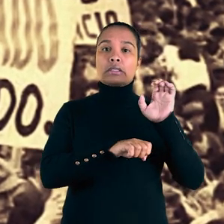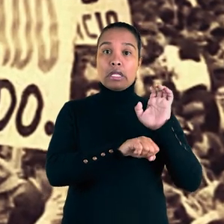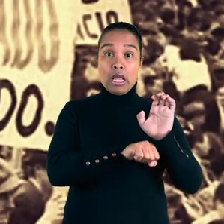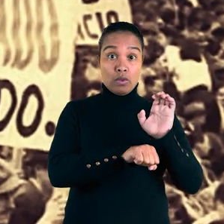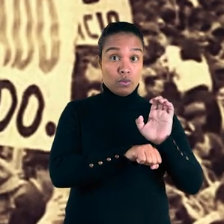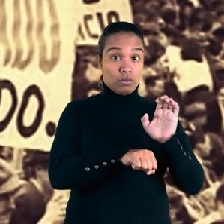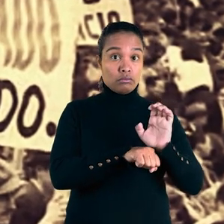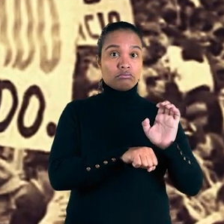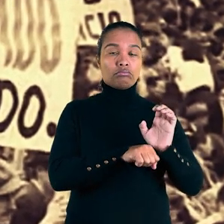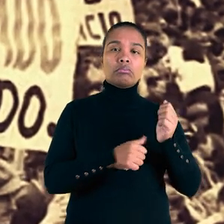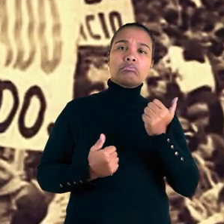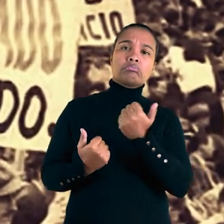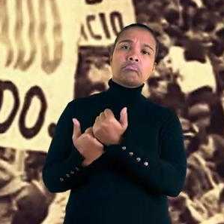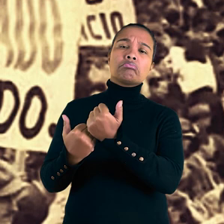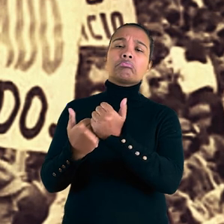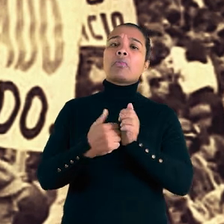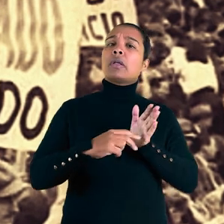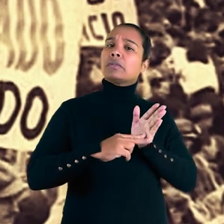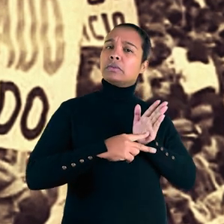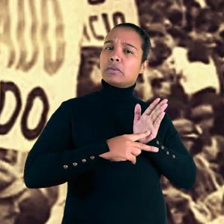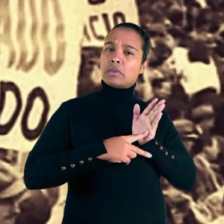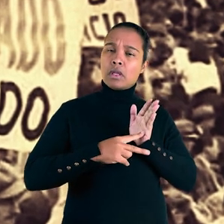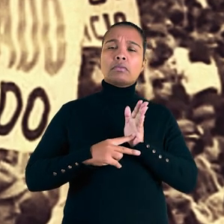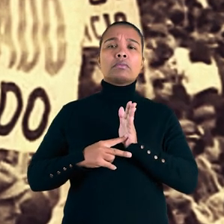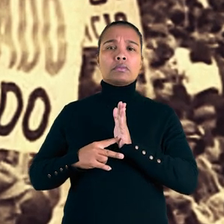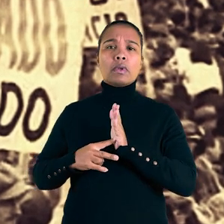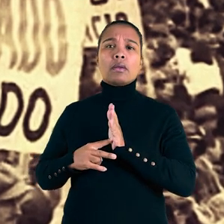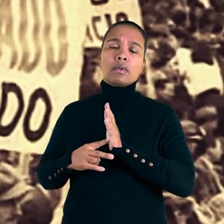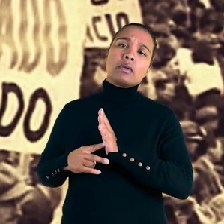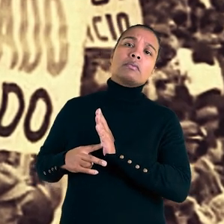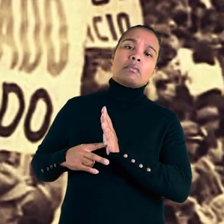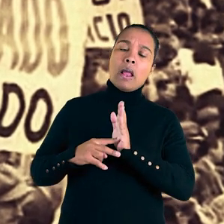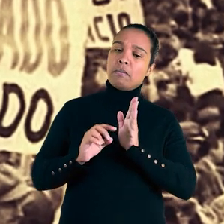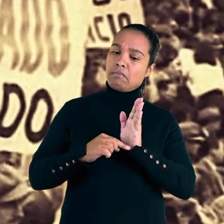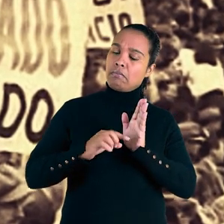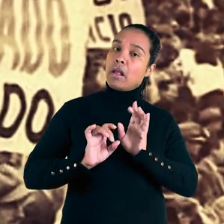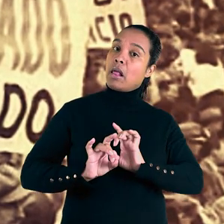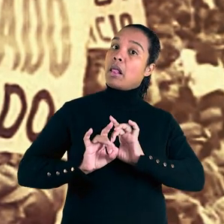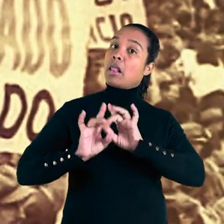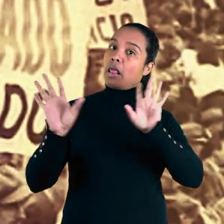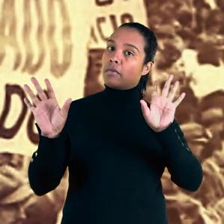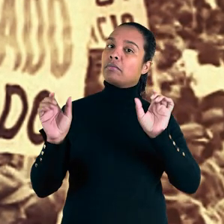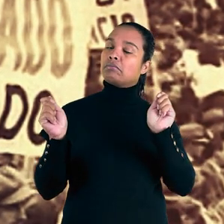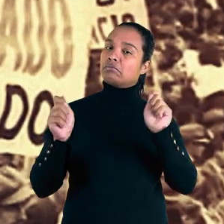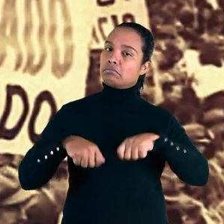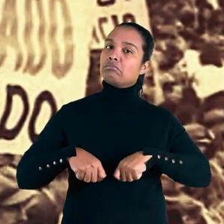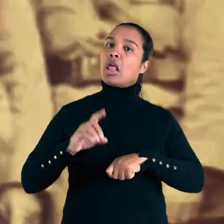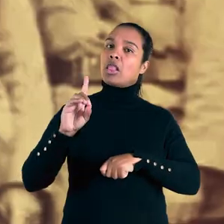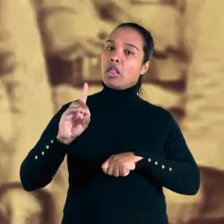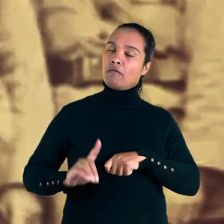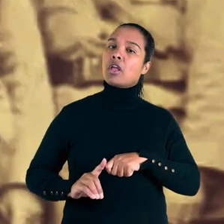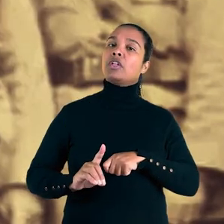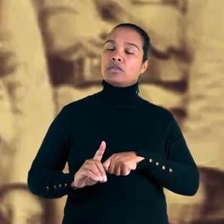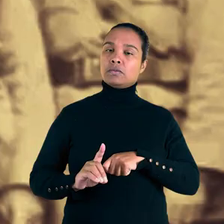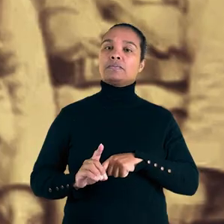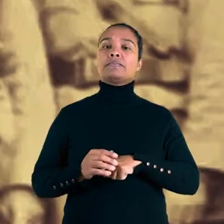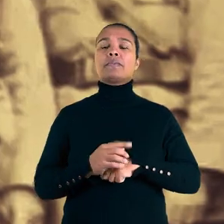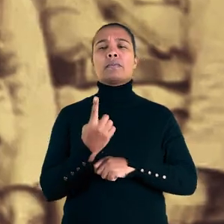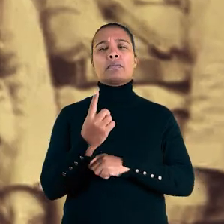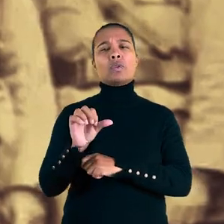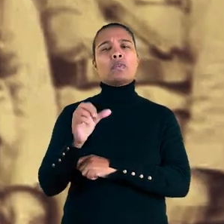O Estado busca se aproximar dos sindicatos, que passam a ser regularizados com direitos e deveres. Em